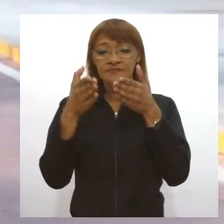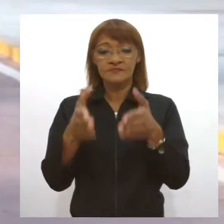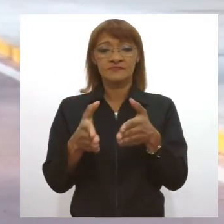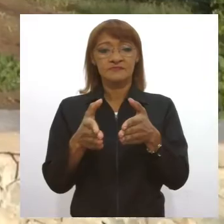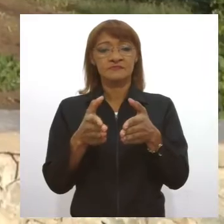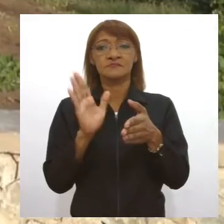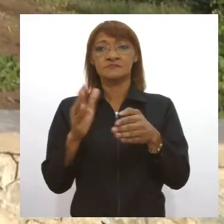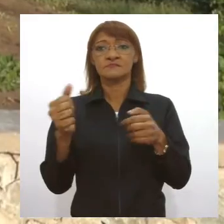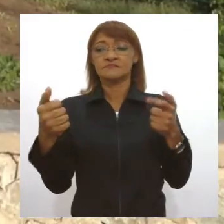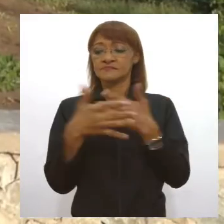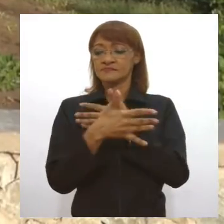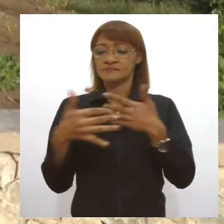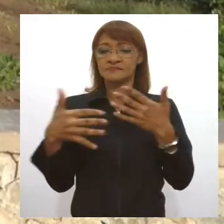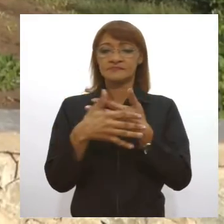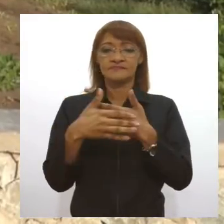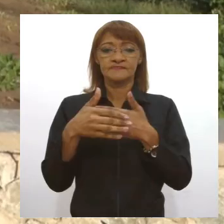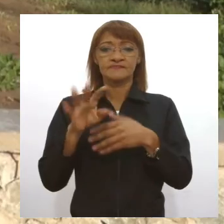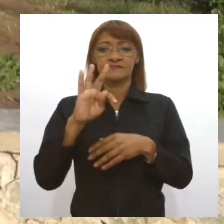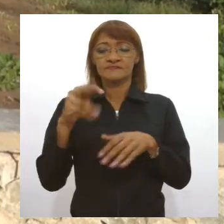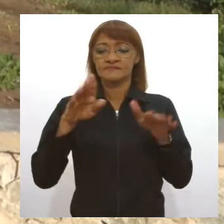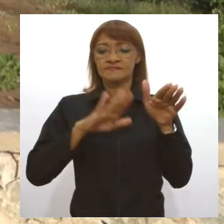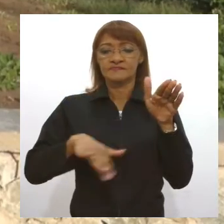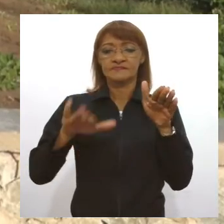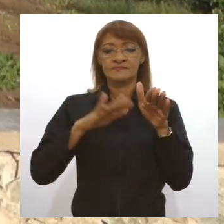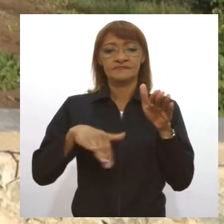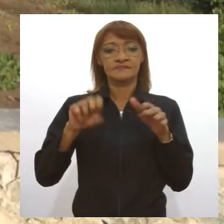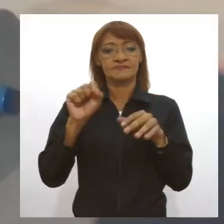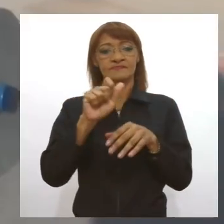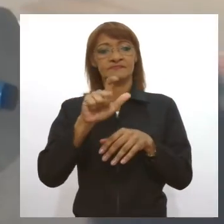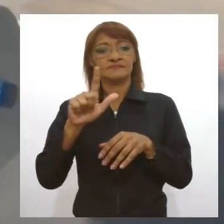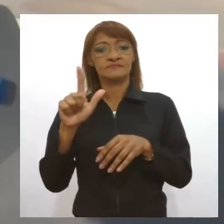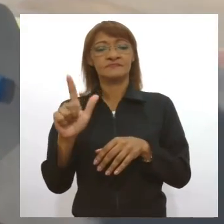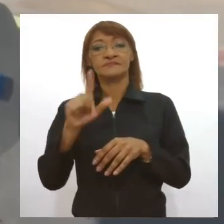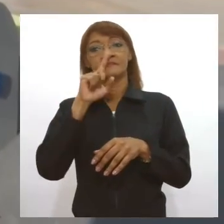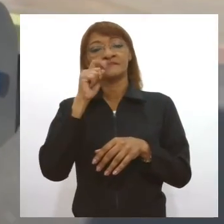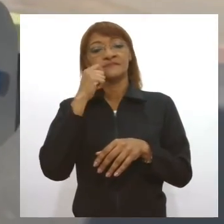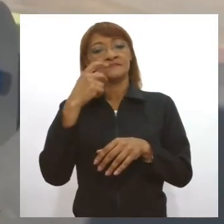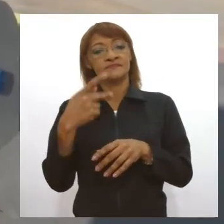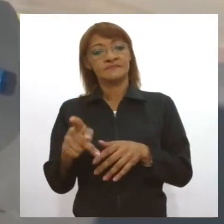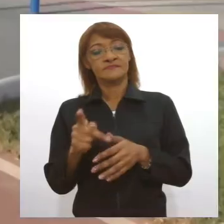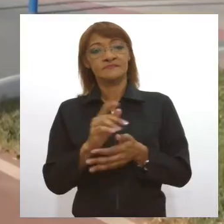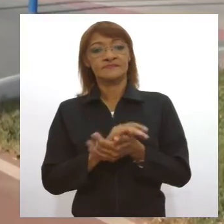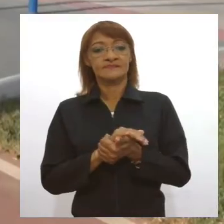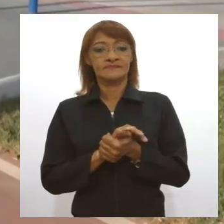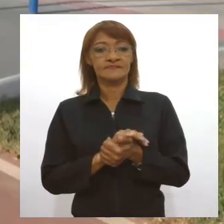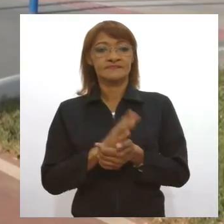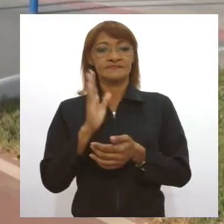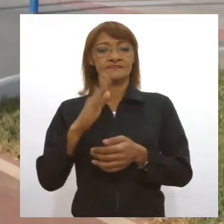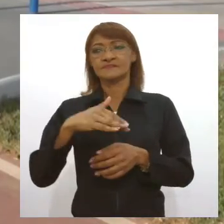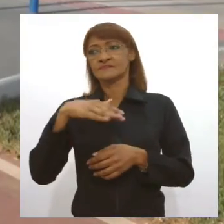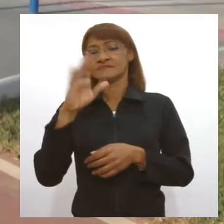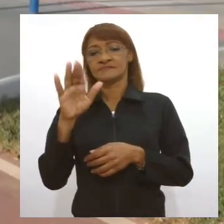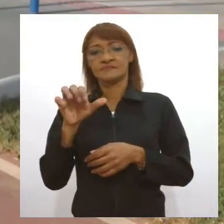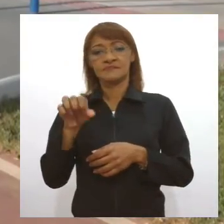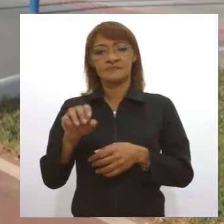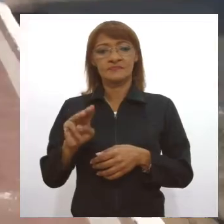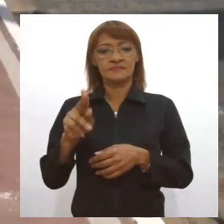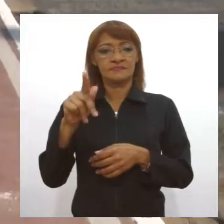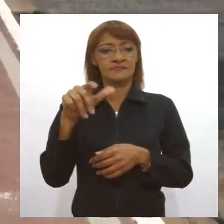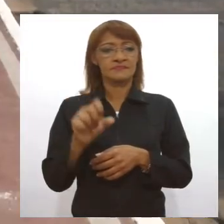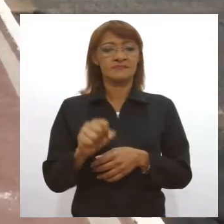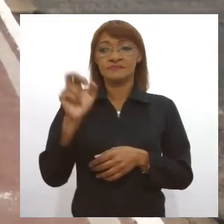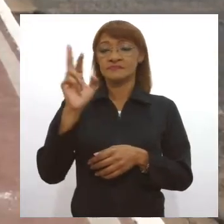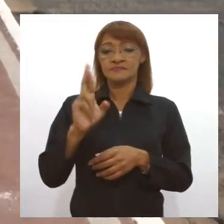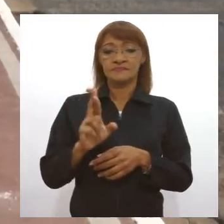urbanística das praias do litoral sul de Aracaju. Com investimento de mais de nove milhões de reais,